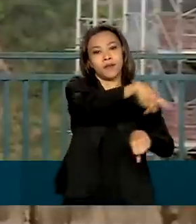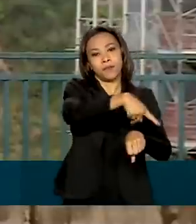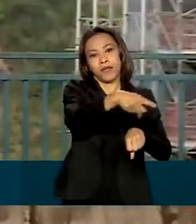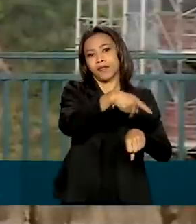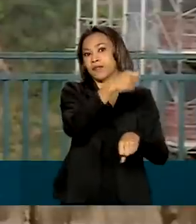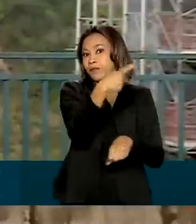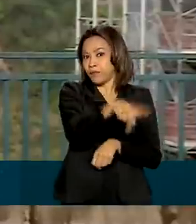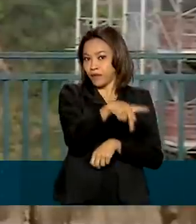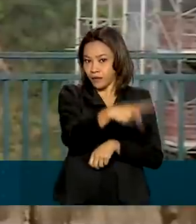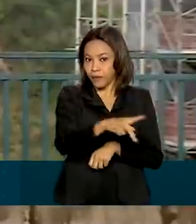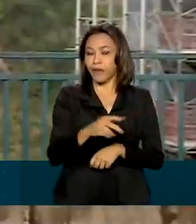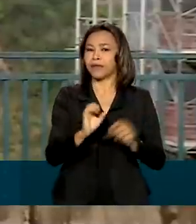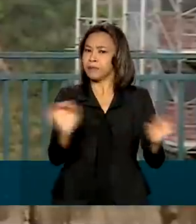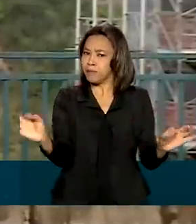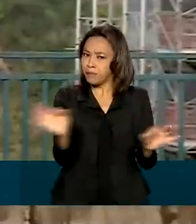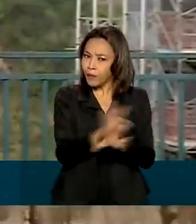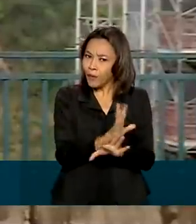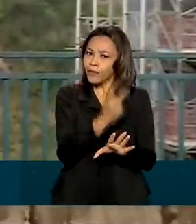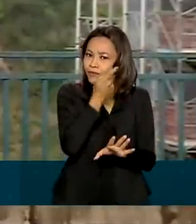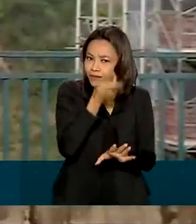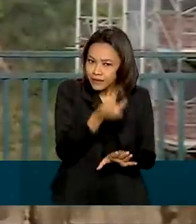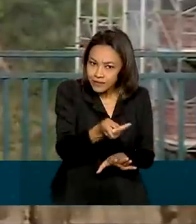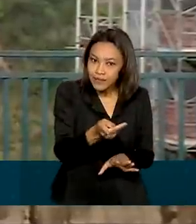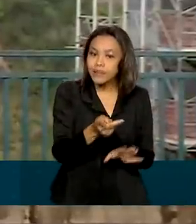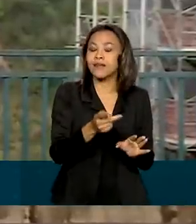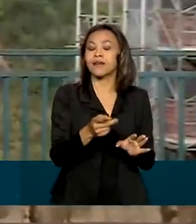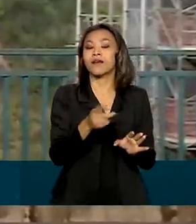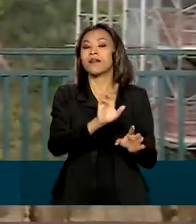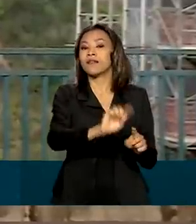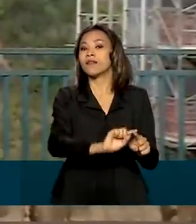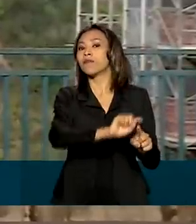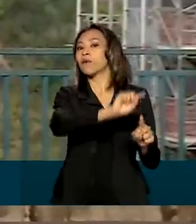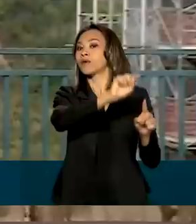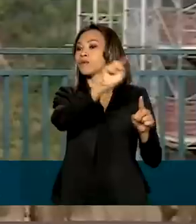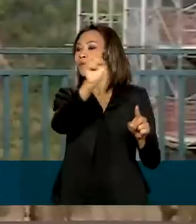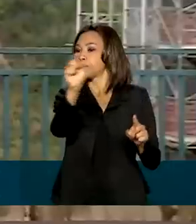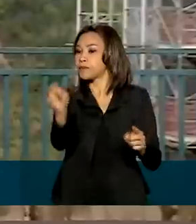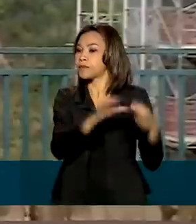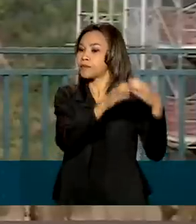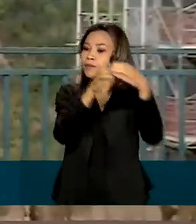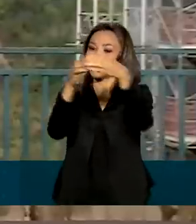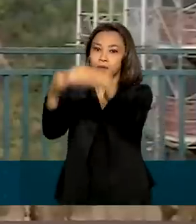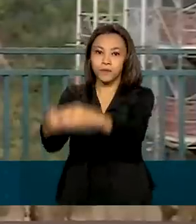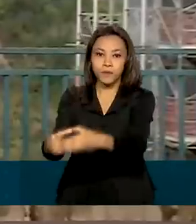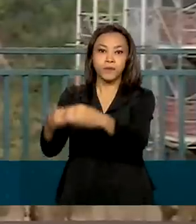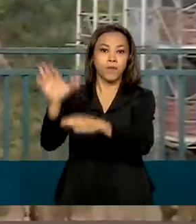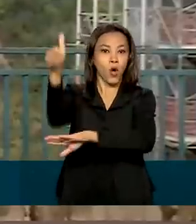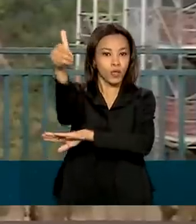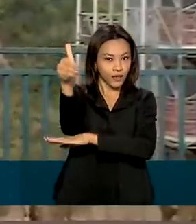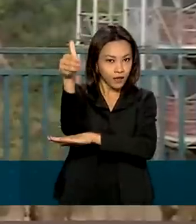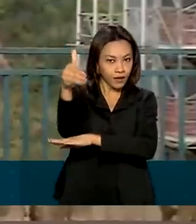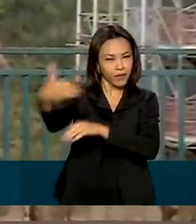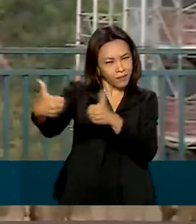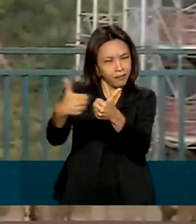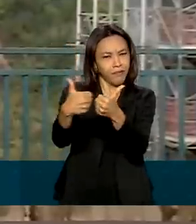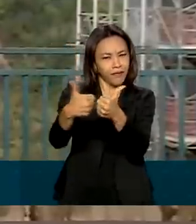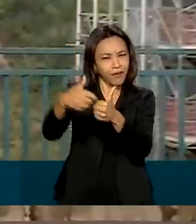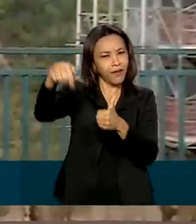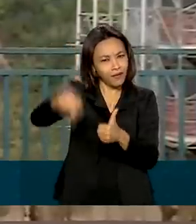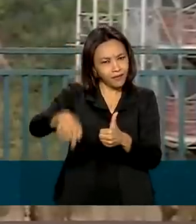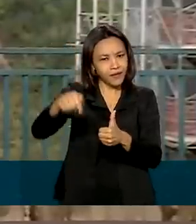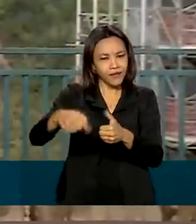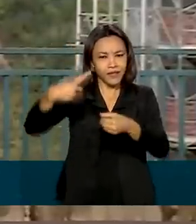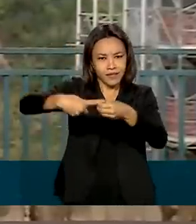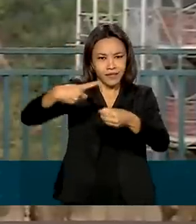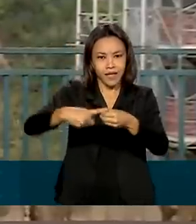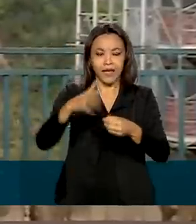dessa visita, para acompanhar o andamento aqui das obras, a comitiva segue, então, para o Hotel Recanto, que também fica aqui em Foz do